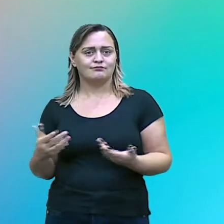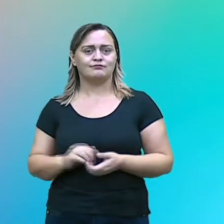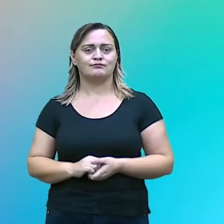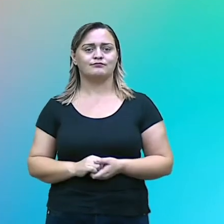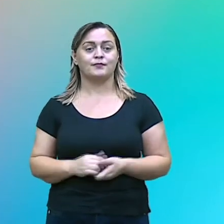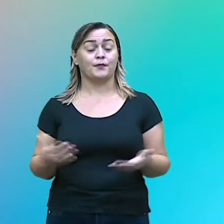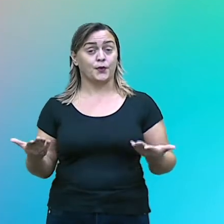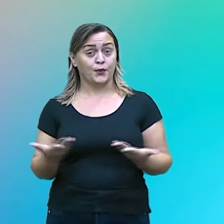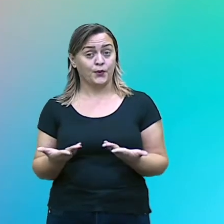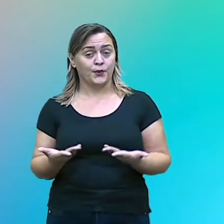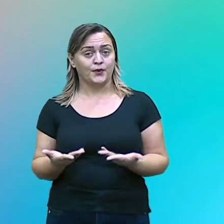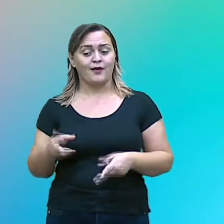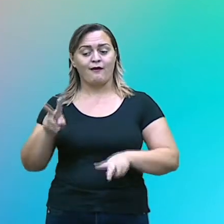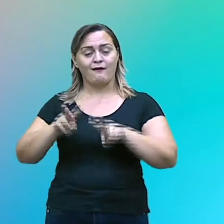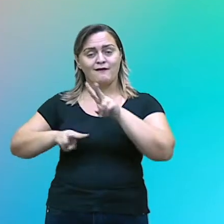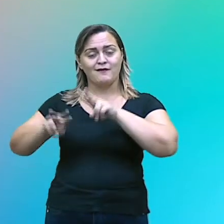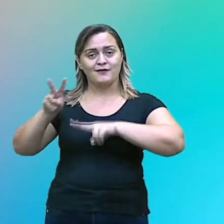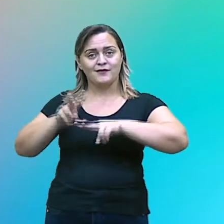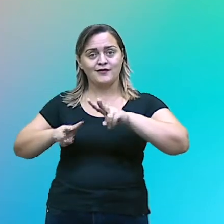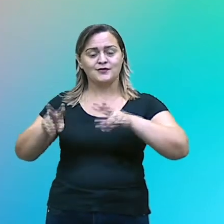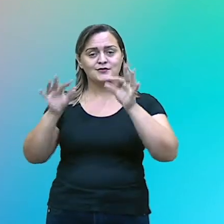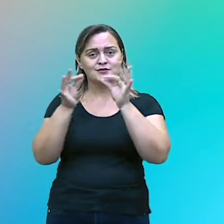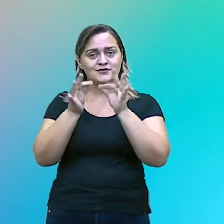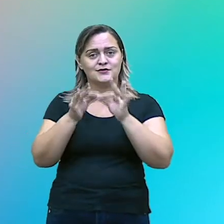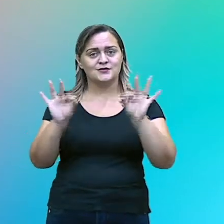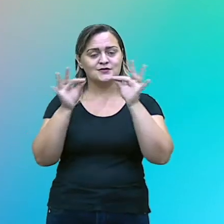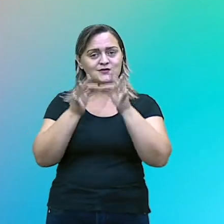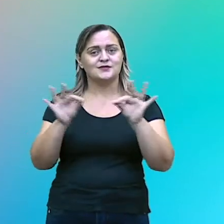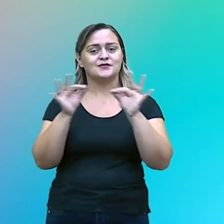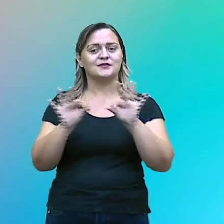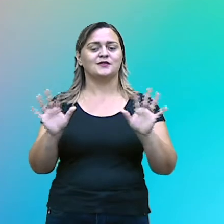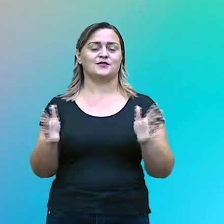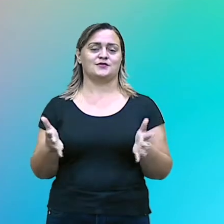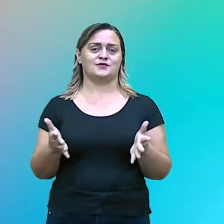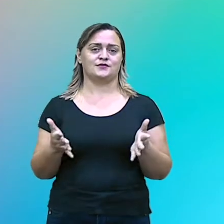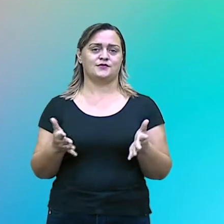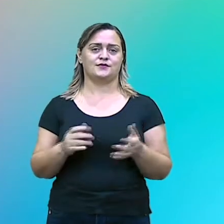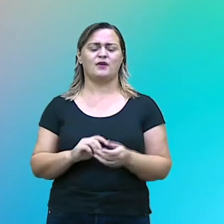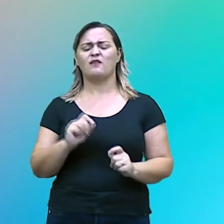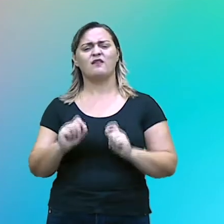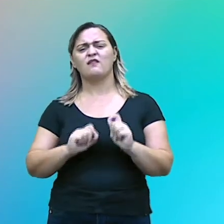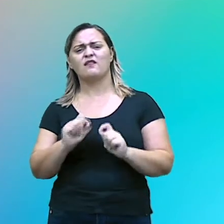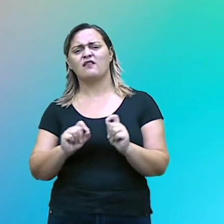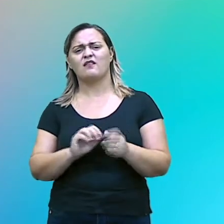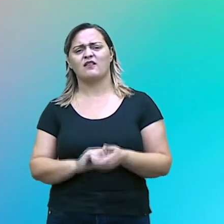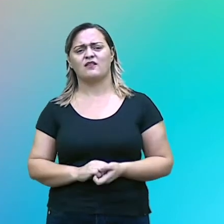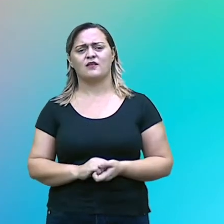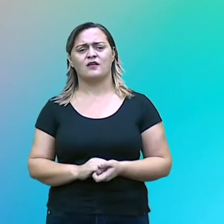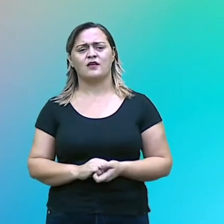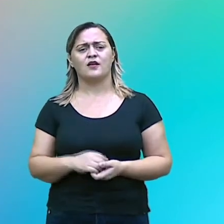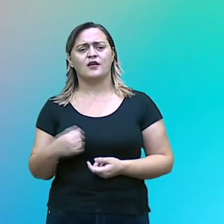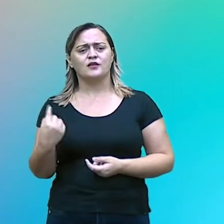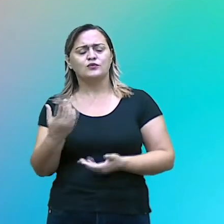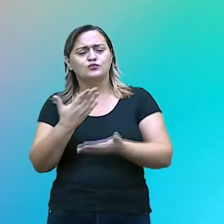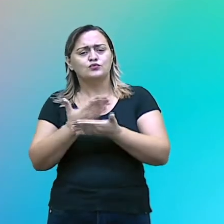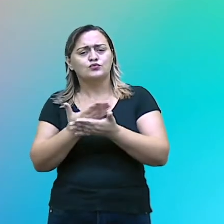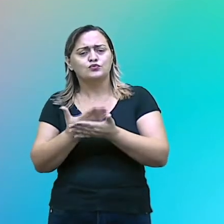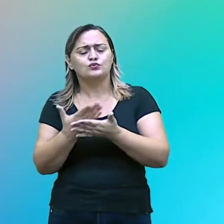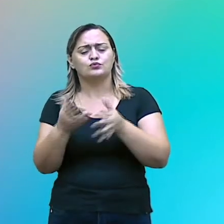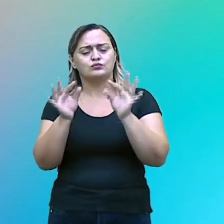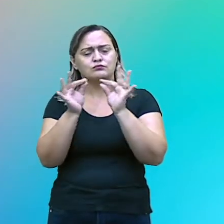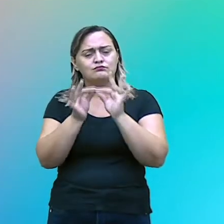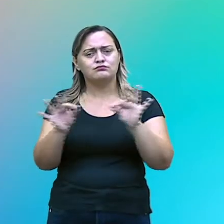análise sintática. Isso. O que é análise sintática? É um dos assuntos que é estudado na sintaxe, que é a parte